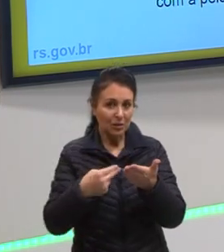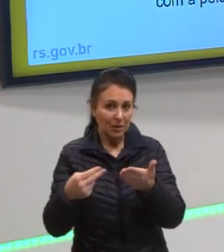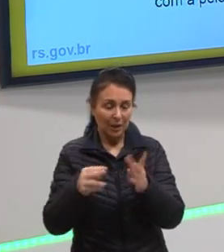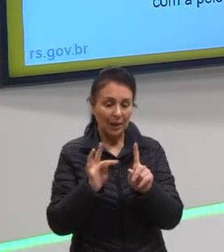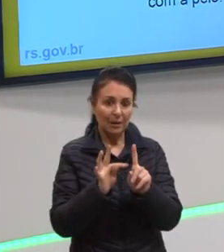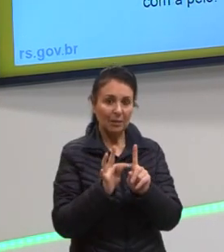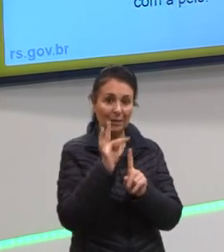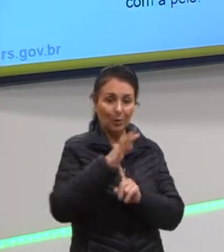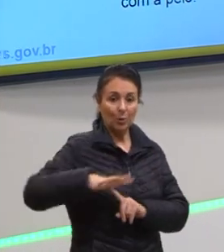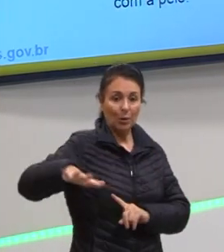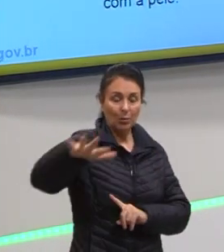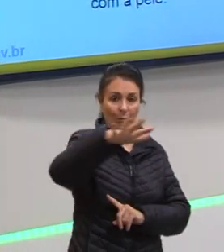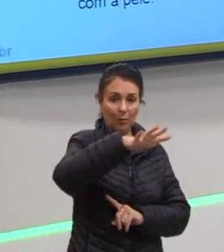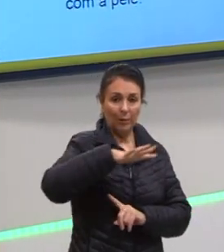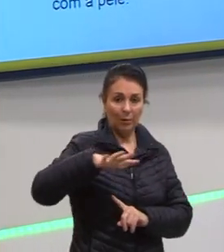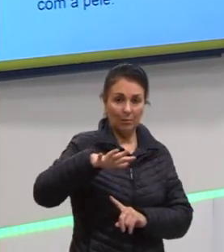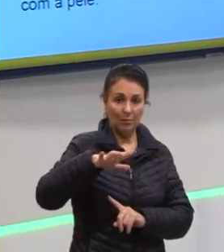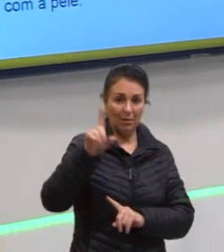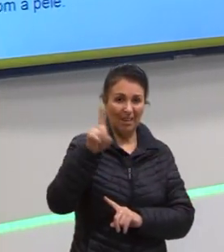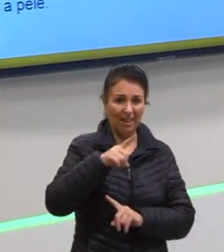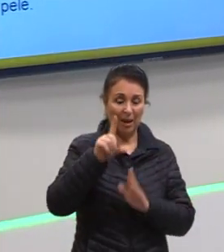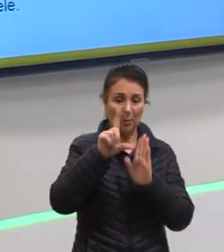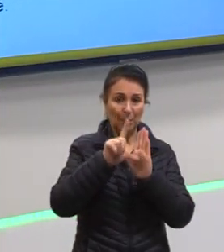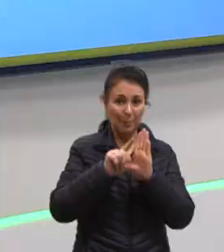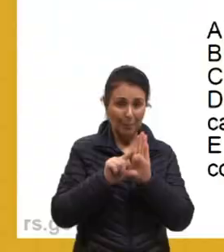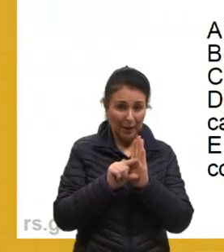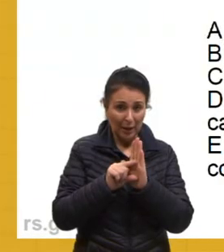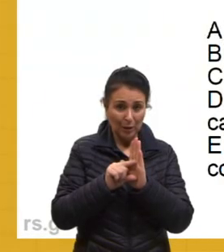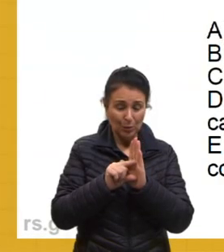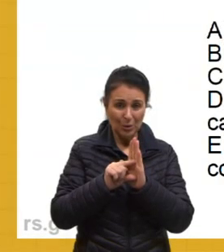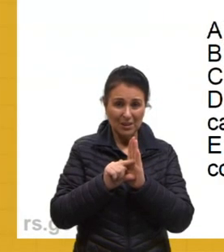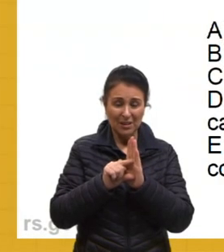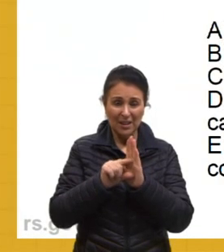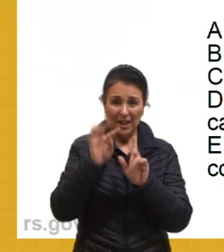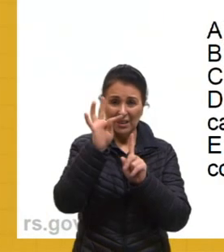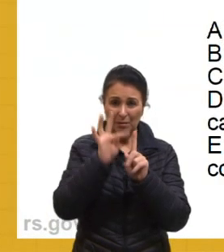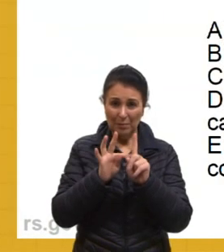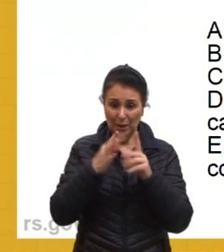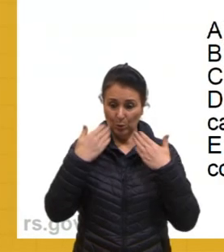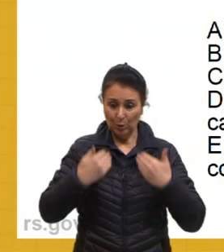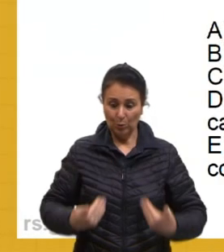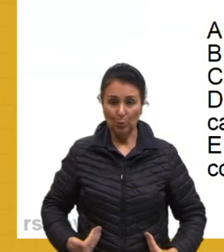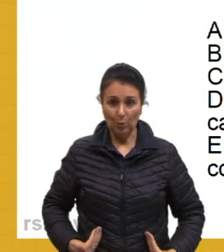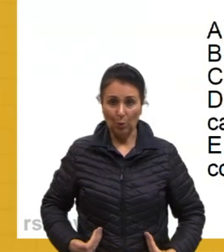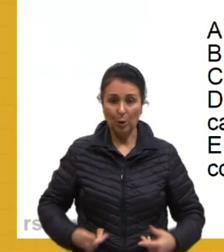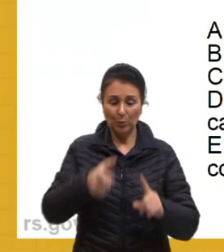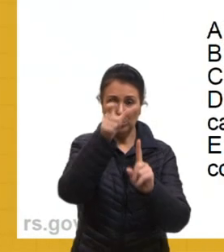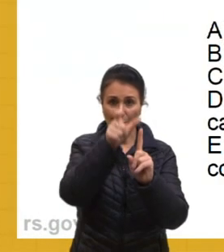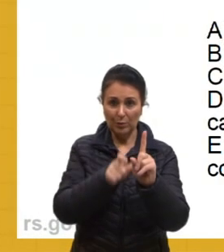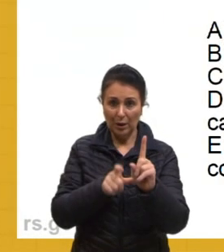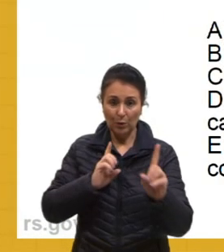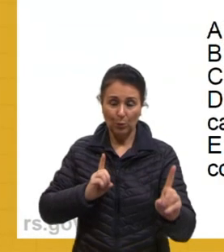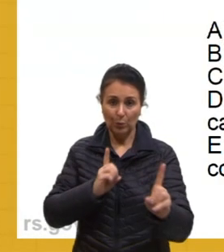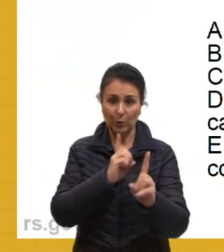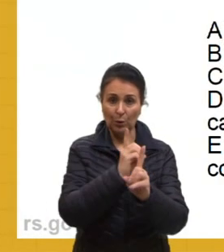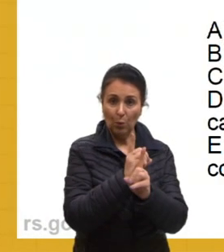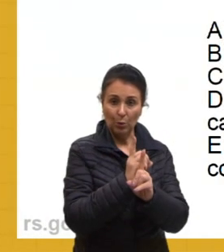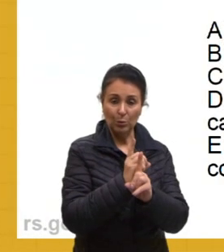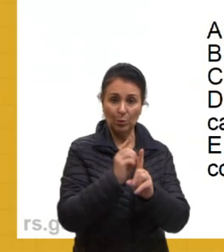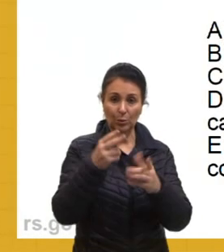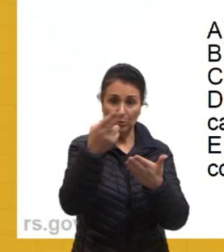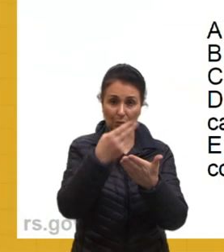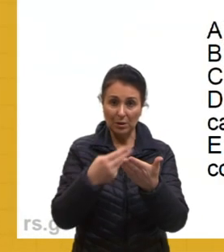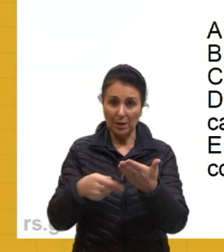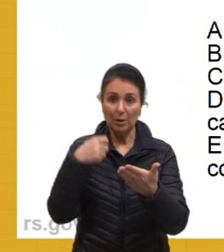temperatura do ambiente é inferior à temperatura corporal dos personagens, o incômodo mencionado pelo personagem da tirinha